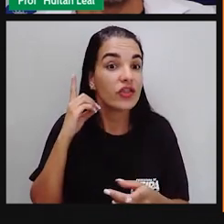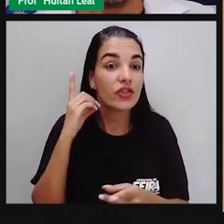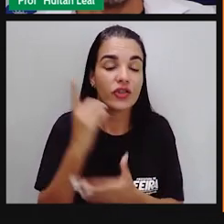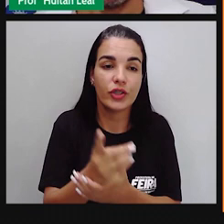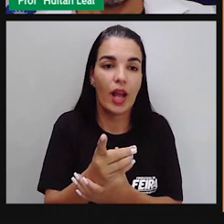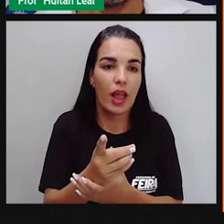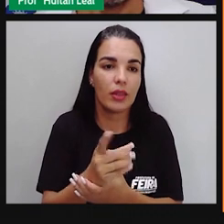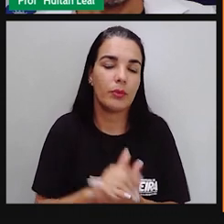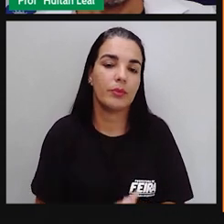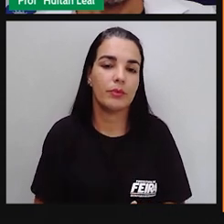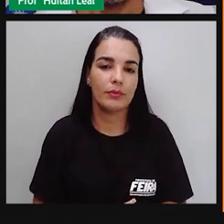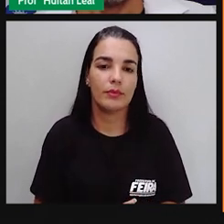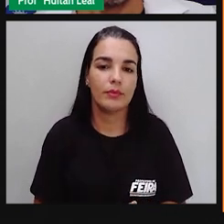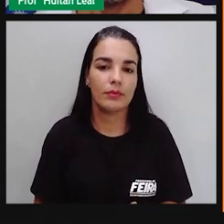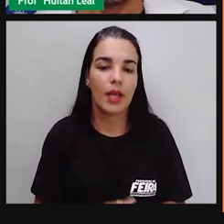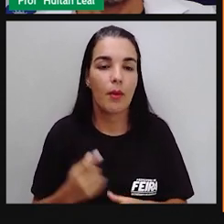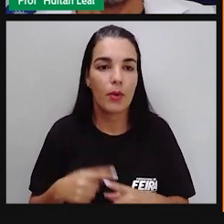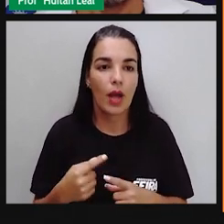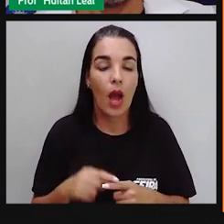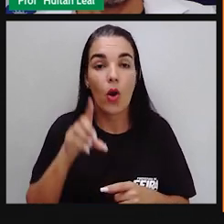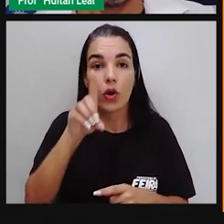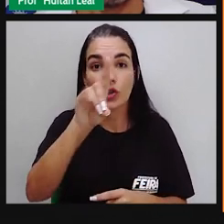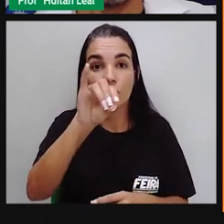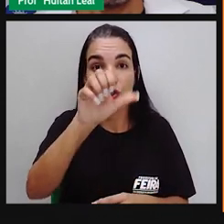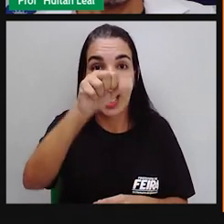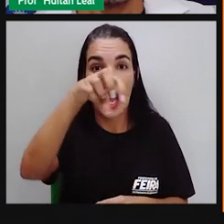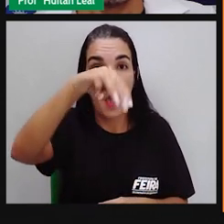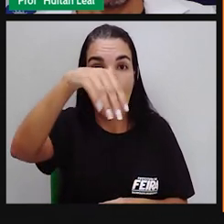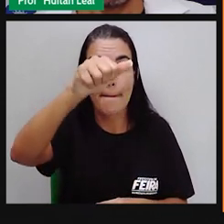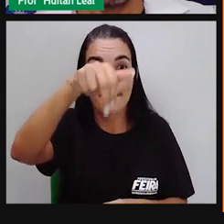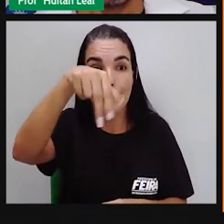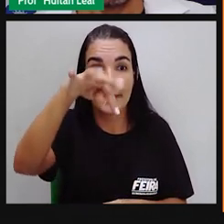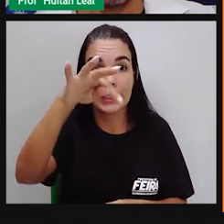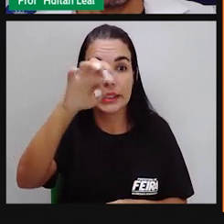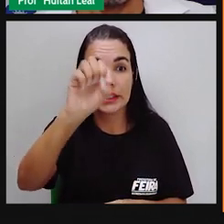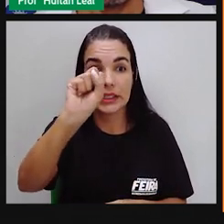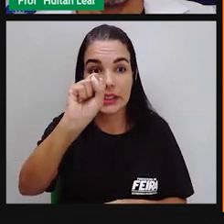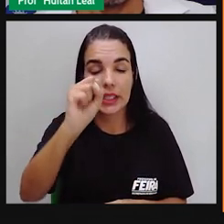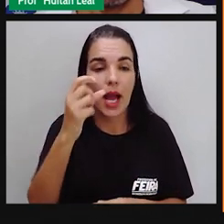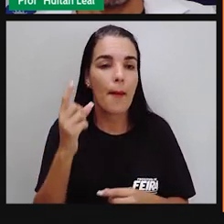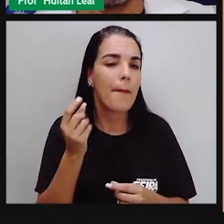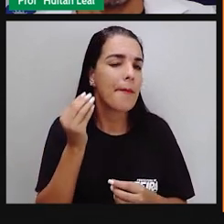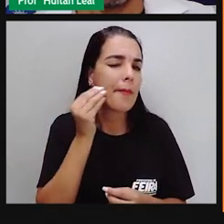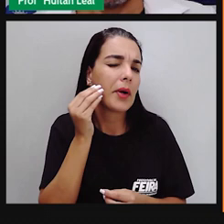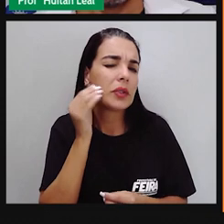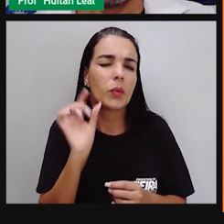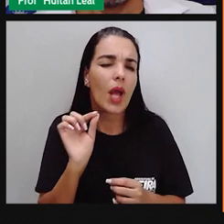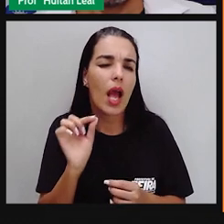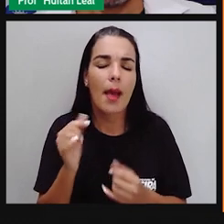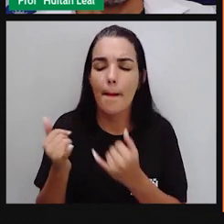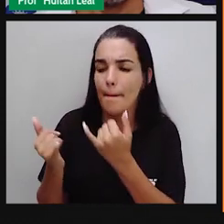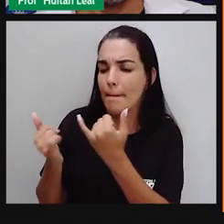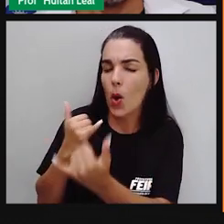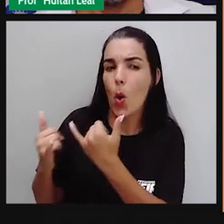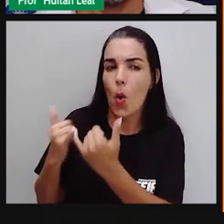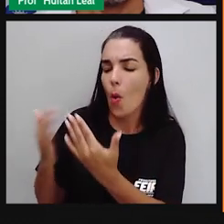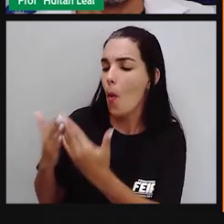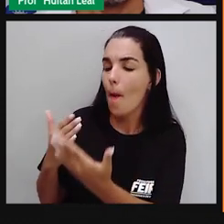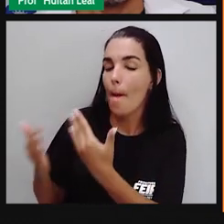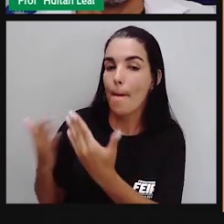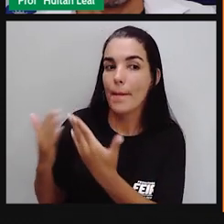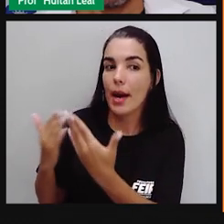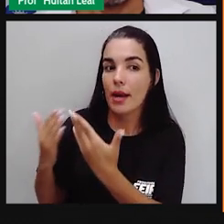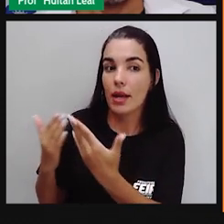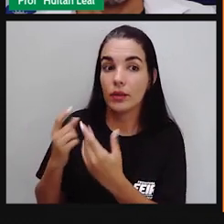brilham em sua face. Esses diamantes estão representando os olhos da pessoa a quem ele está se dirigindo.